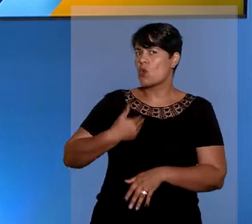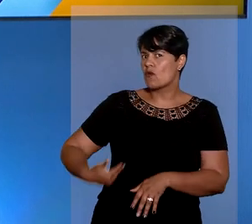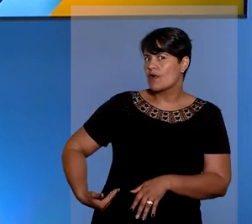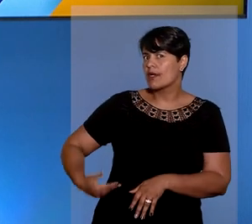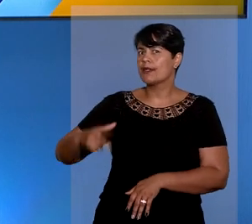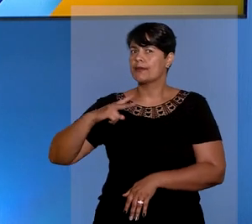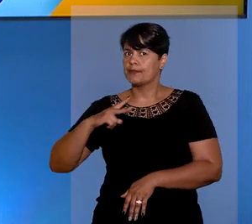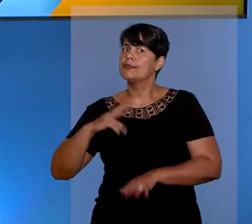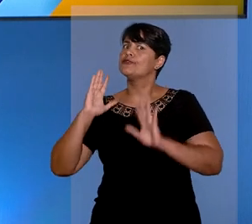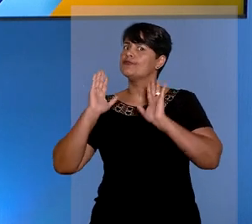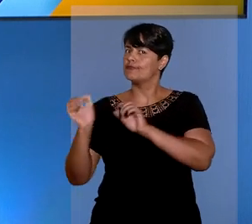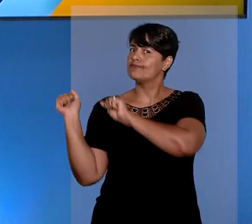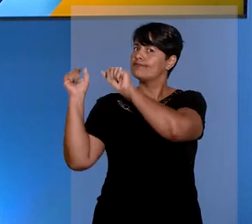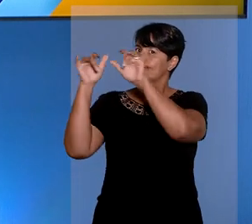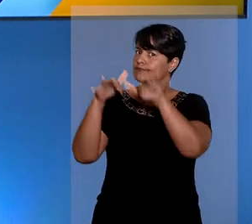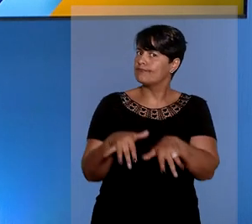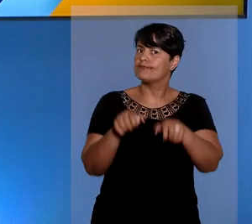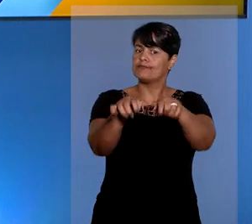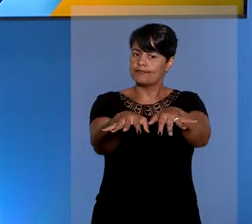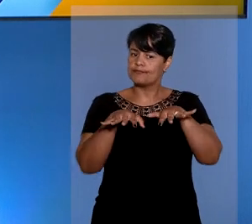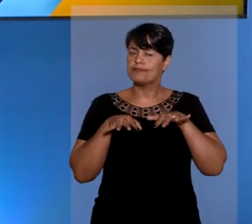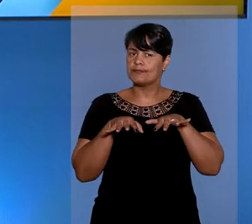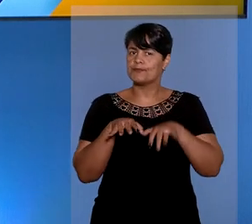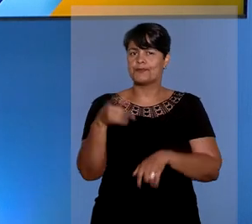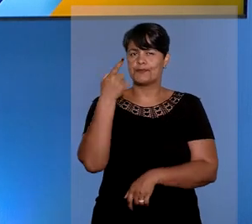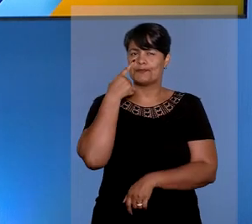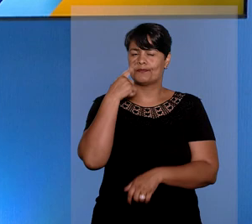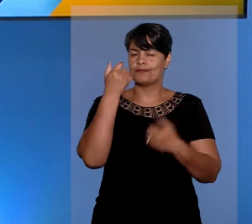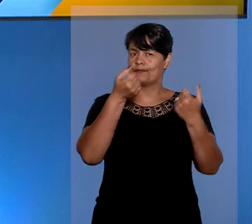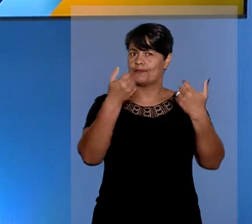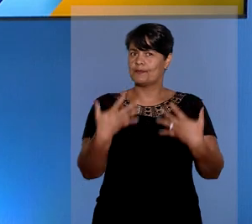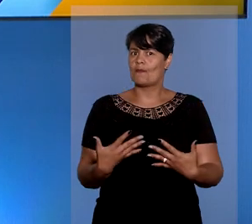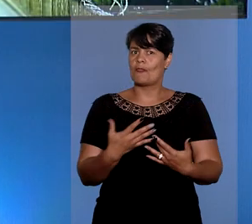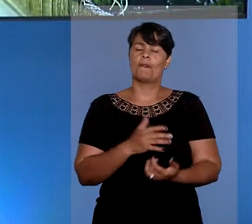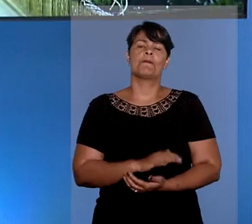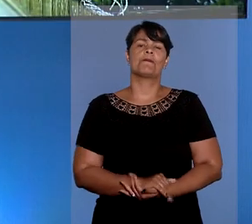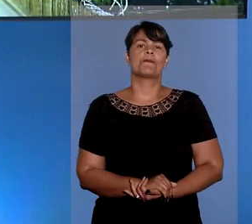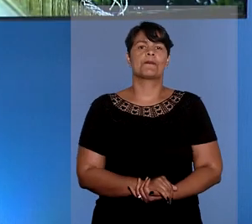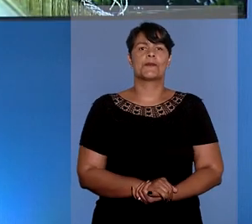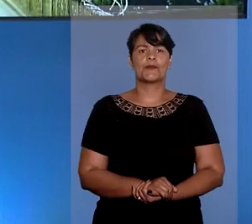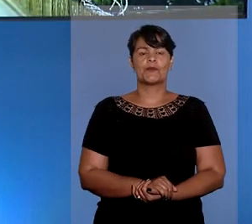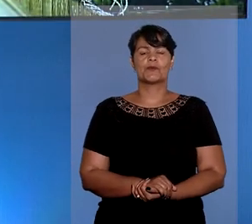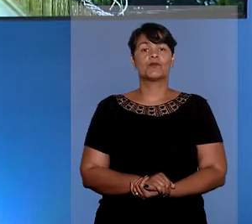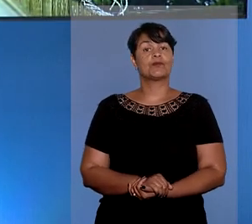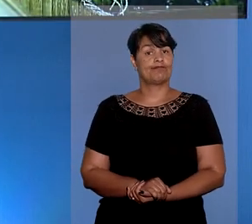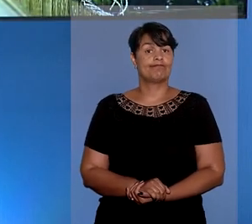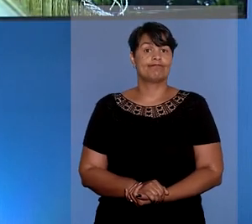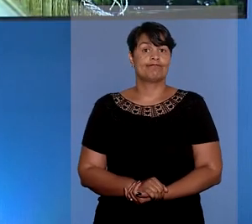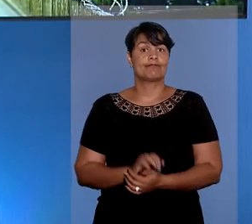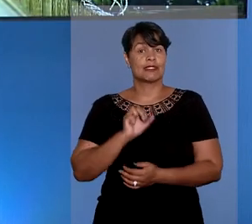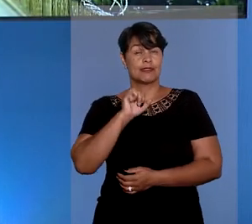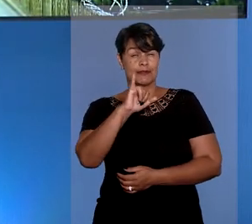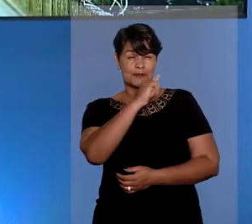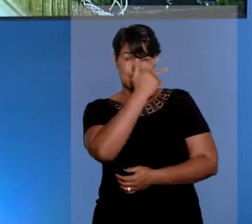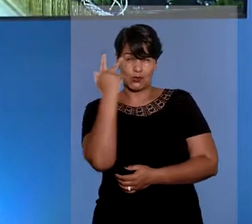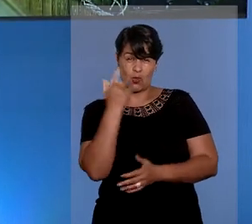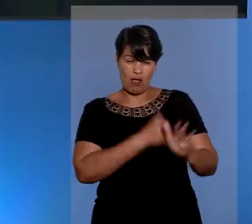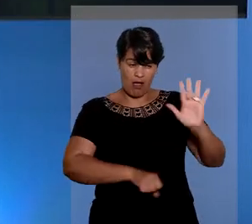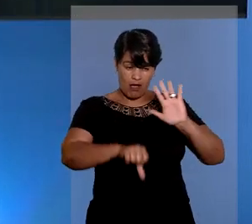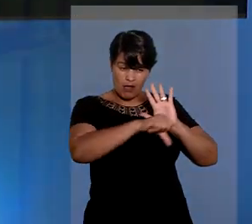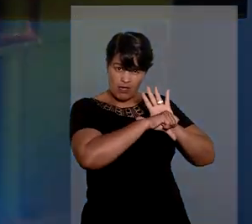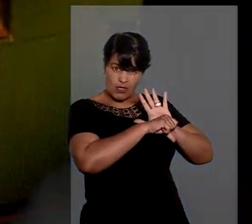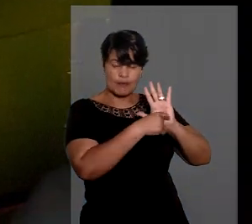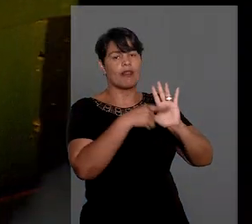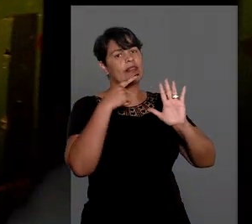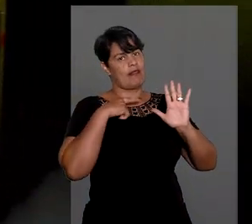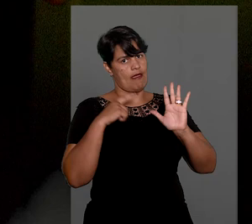pública no STJ. A reportagem é de Marina Campos. Todo crime tem uma pena mínima e uma pena máxima.